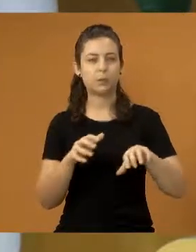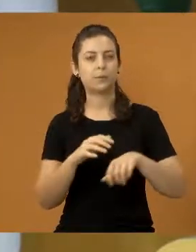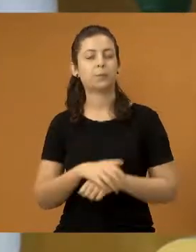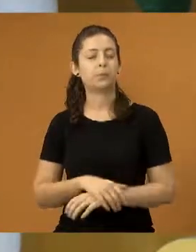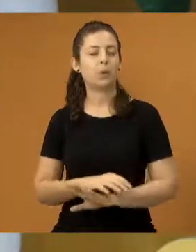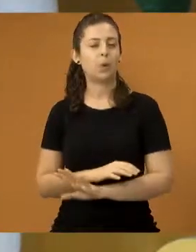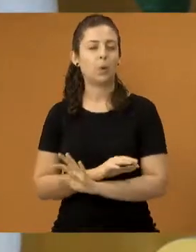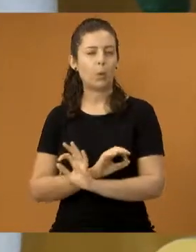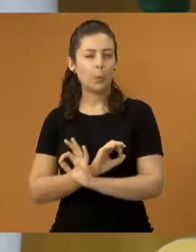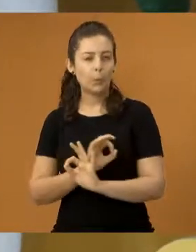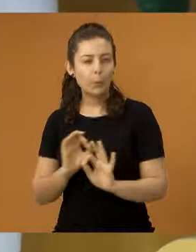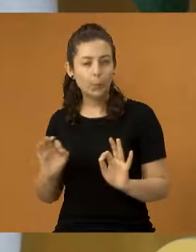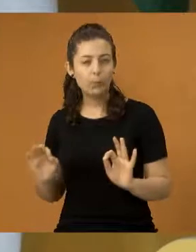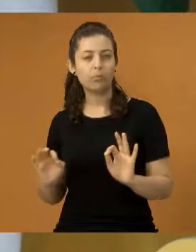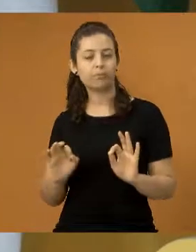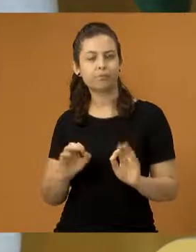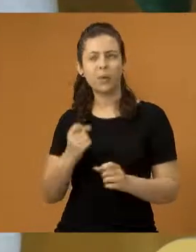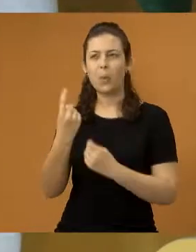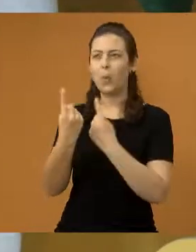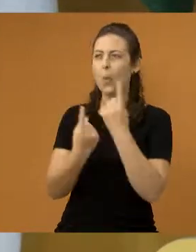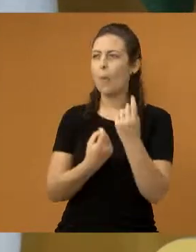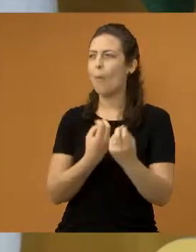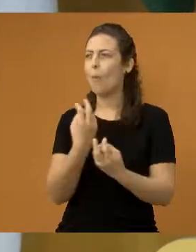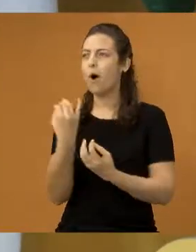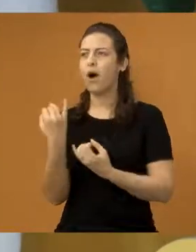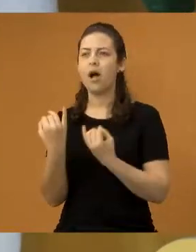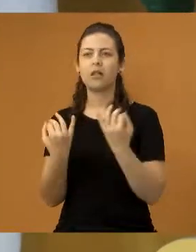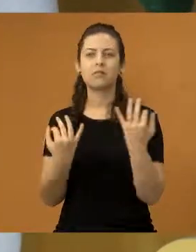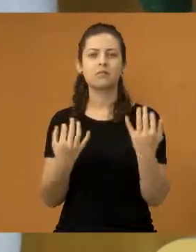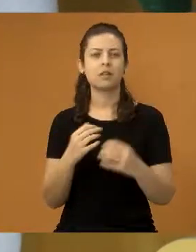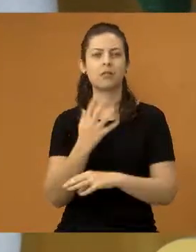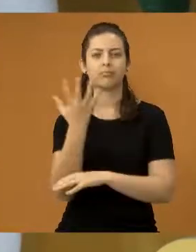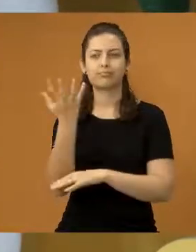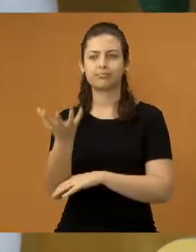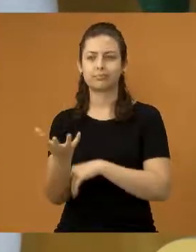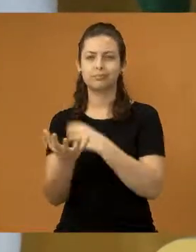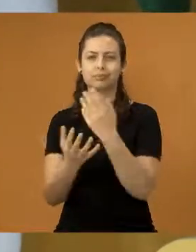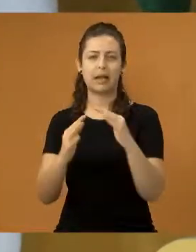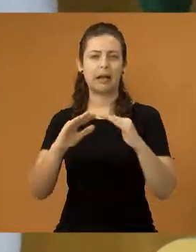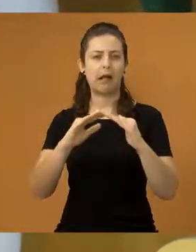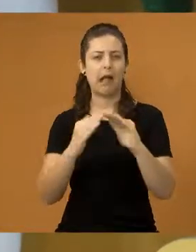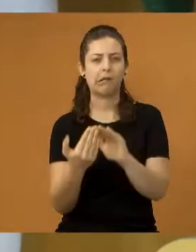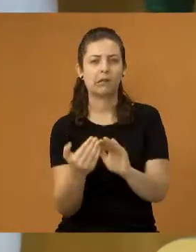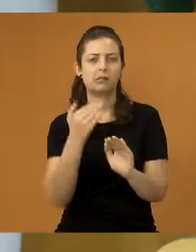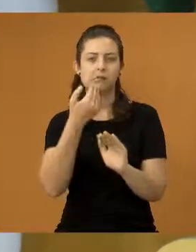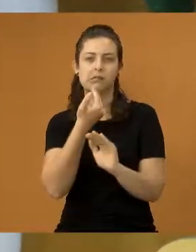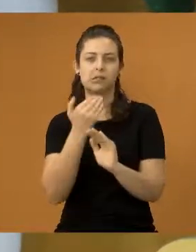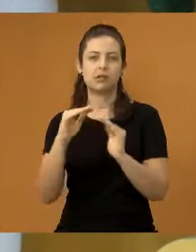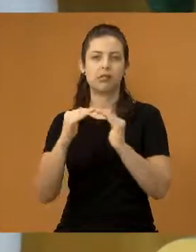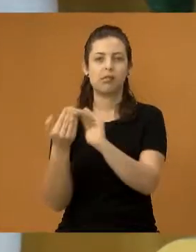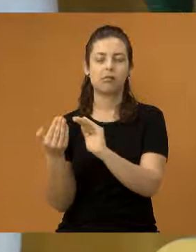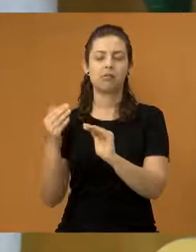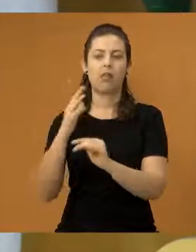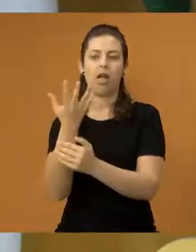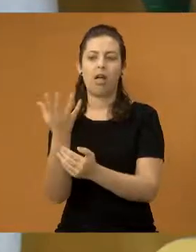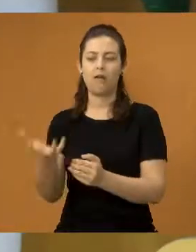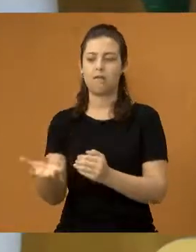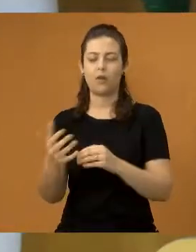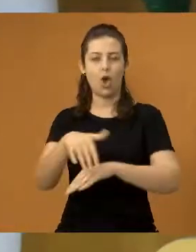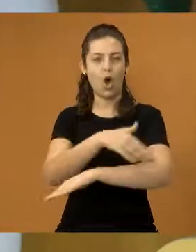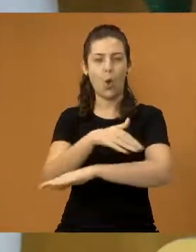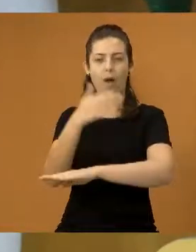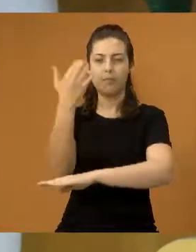quantas árvores caíram, quantas casas foram destruídas, quantas árvores impediram as ruas.